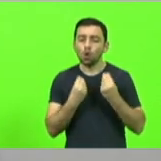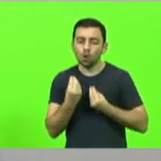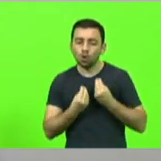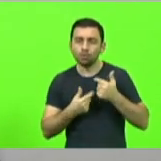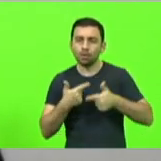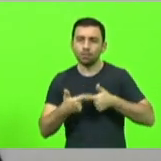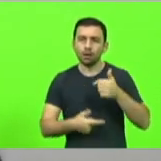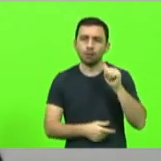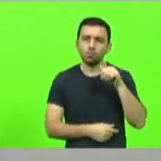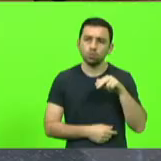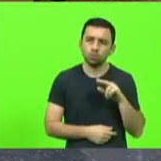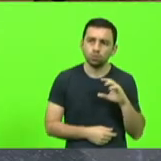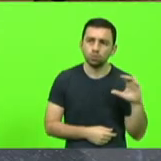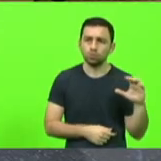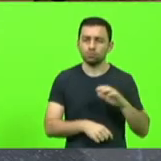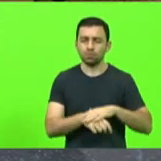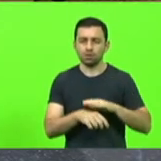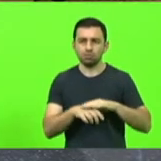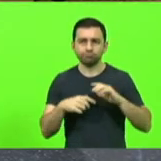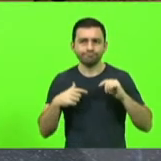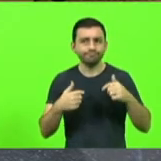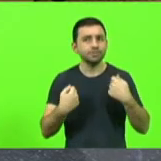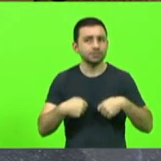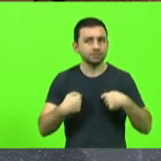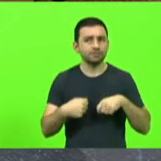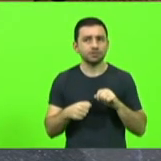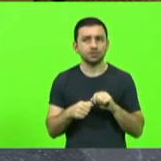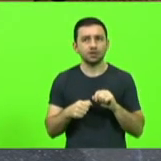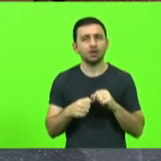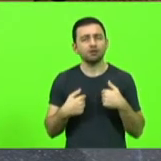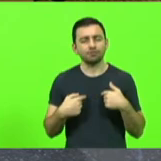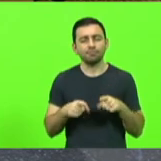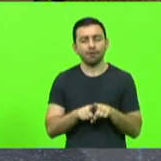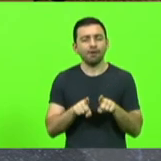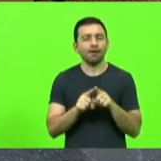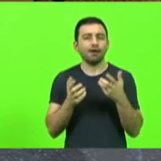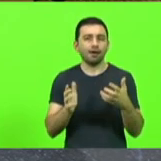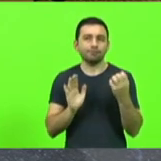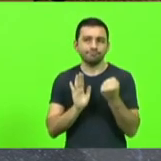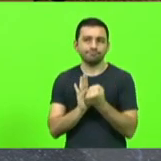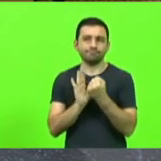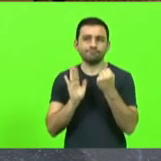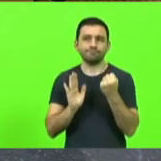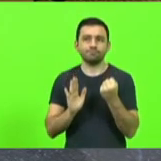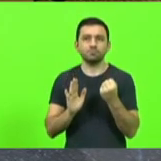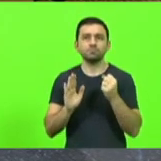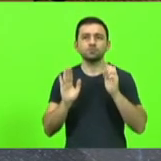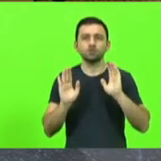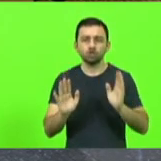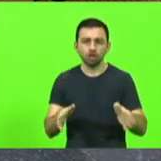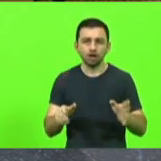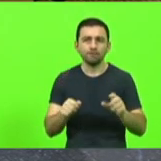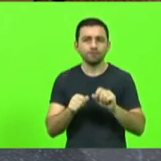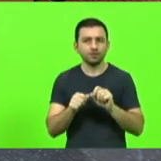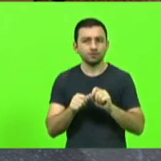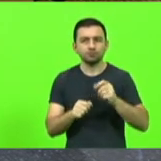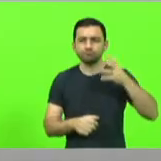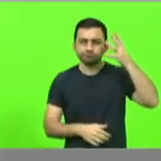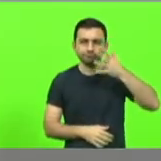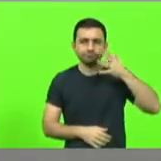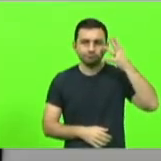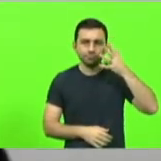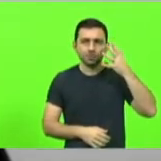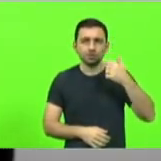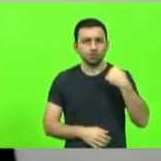as ações importantes que devem ser realizadas eu quero fazer também um registro que já fiz na tribuna e temos nos